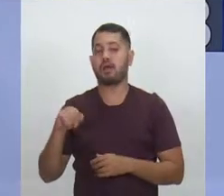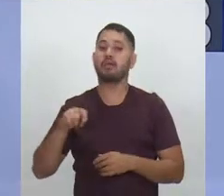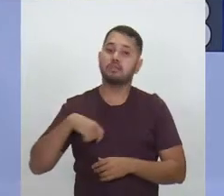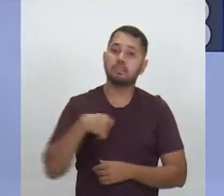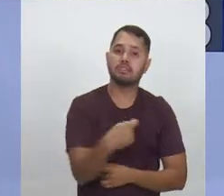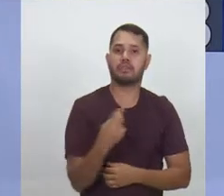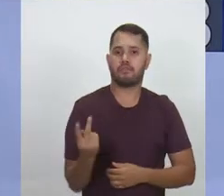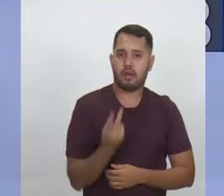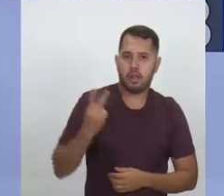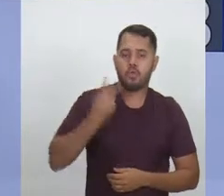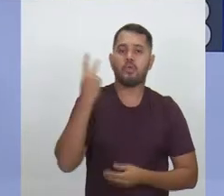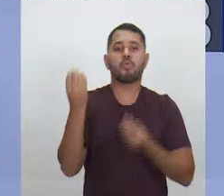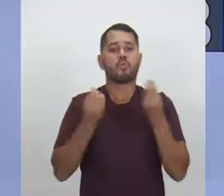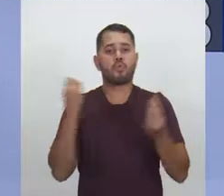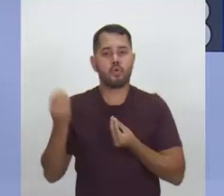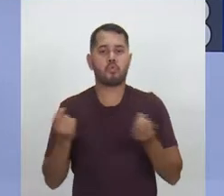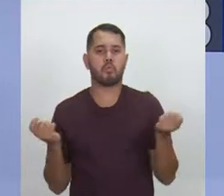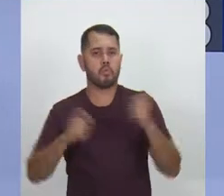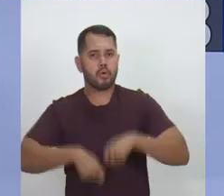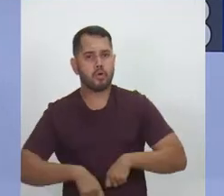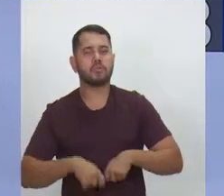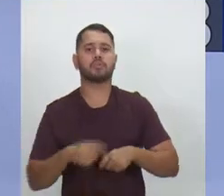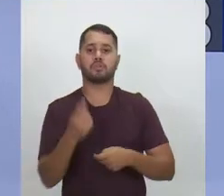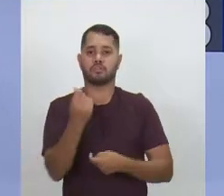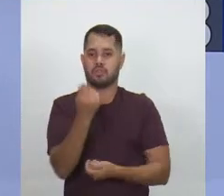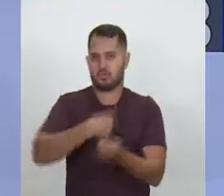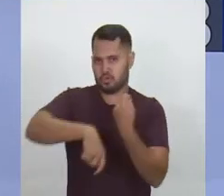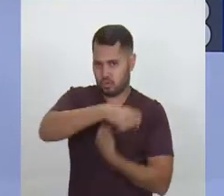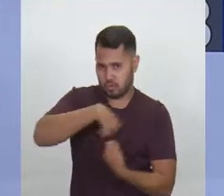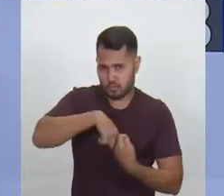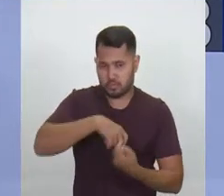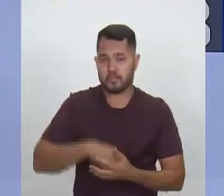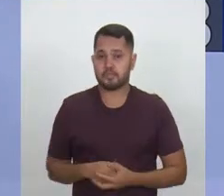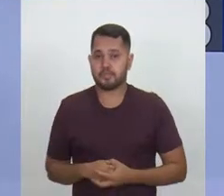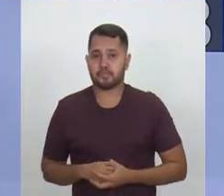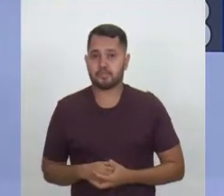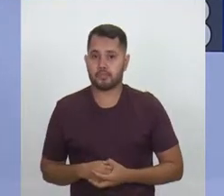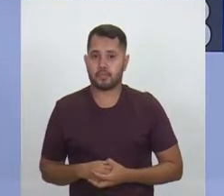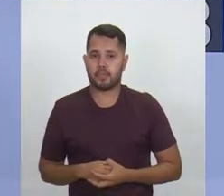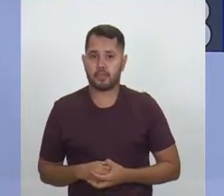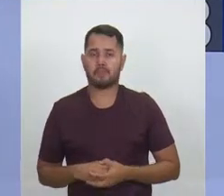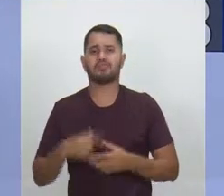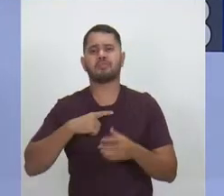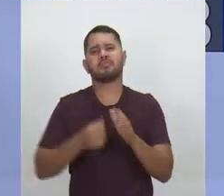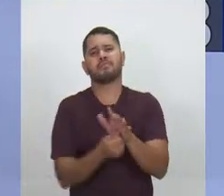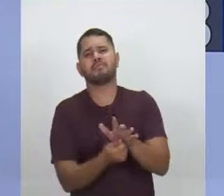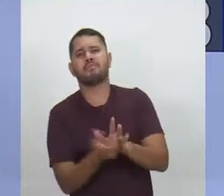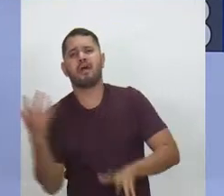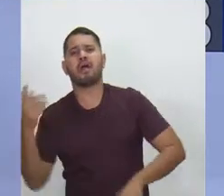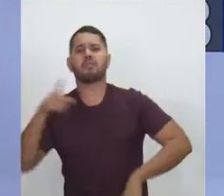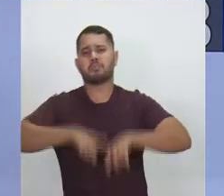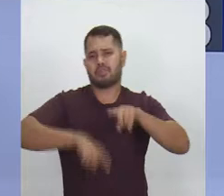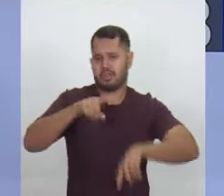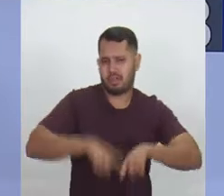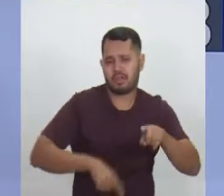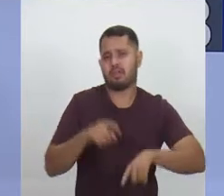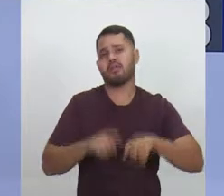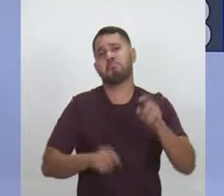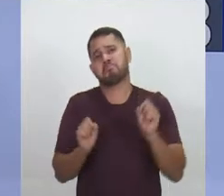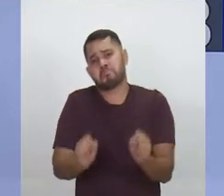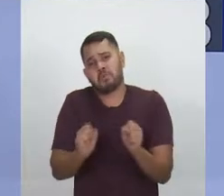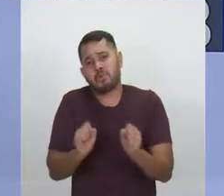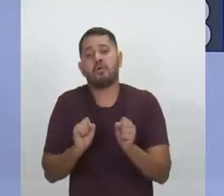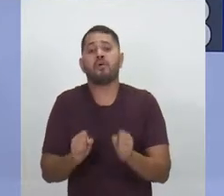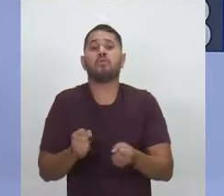valorizando o seu potencial econômico. Nós temos vários produtos que podem ser